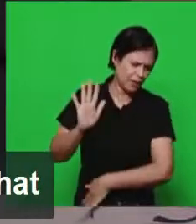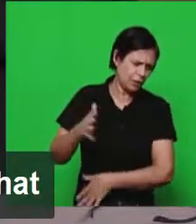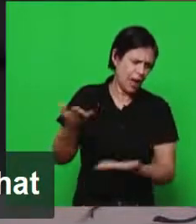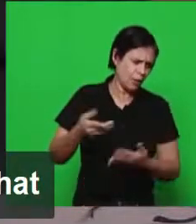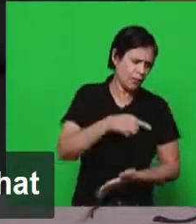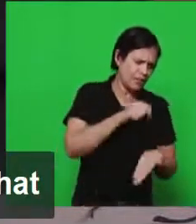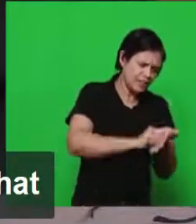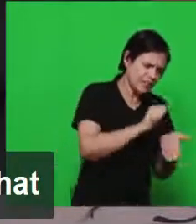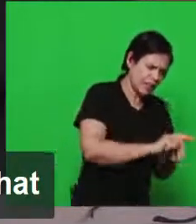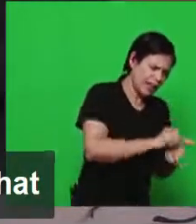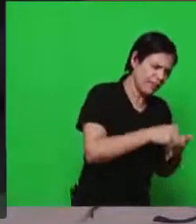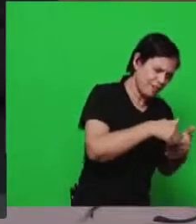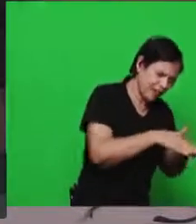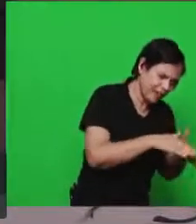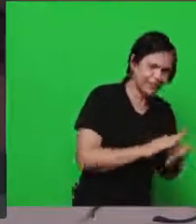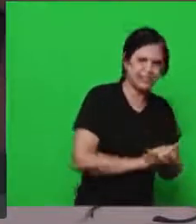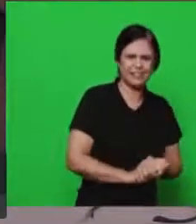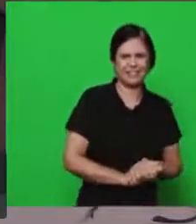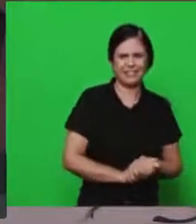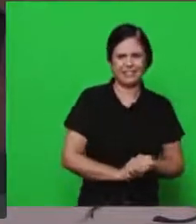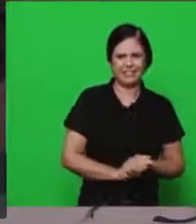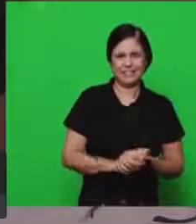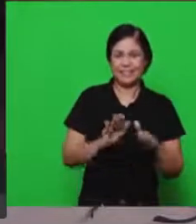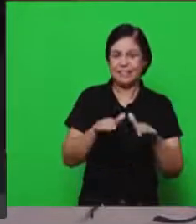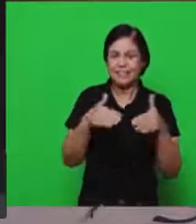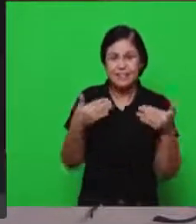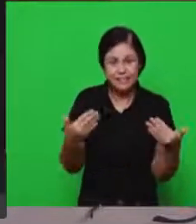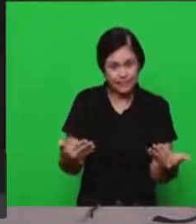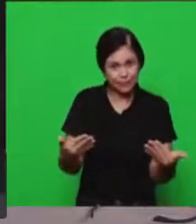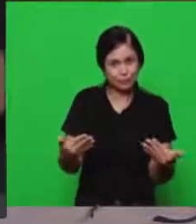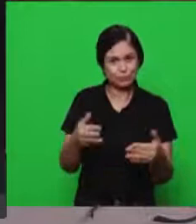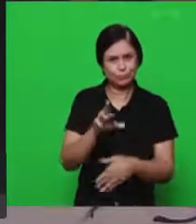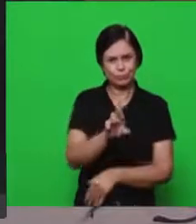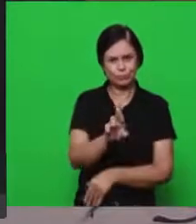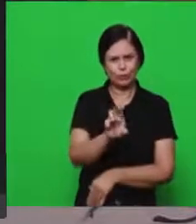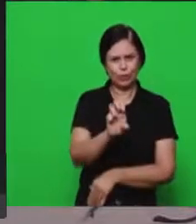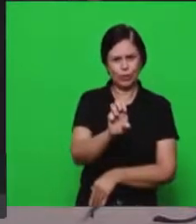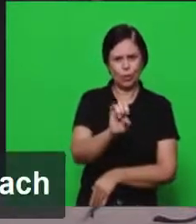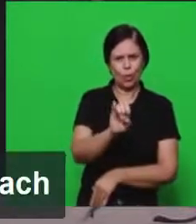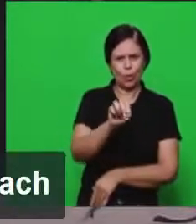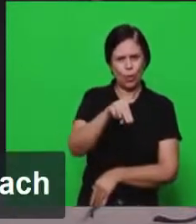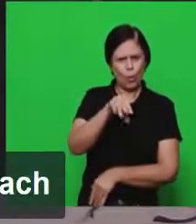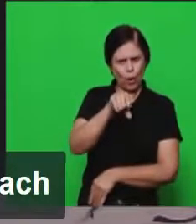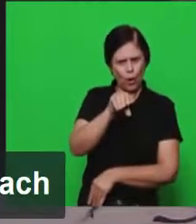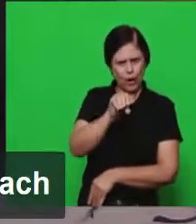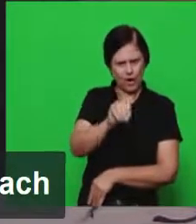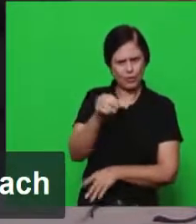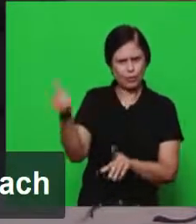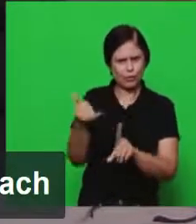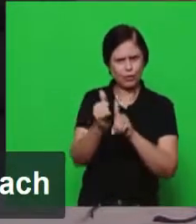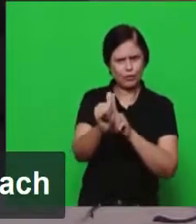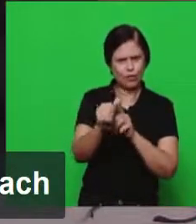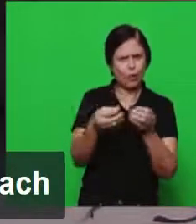que entender é que o reino está profetizado antes da morte de Jesus